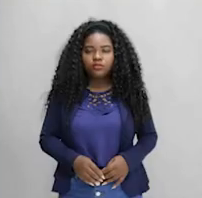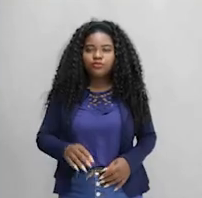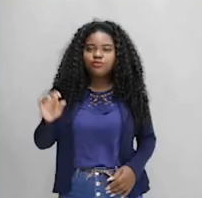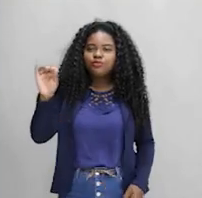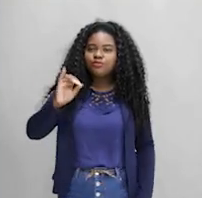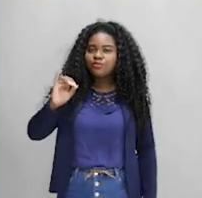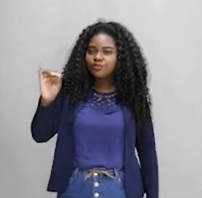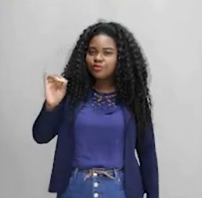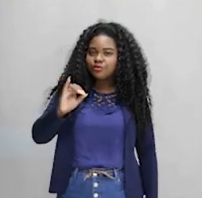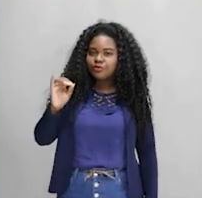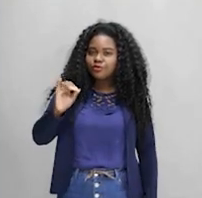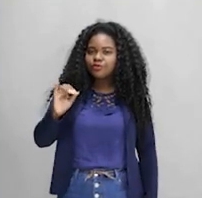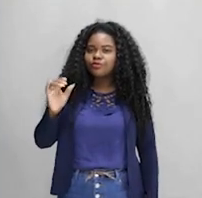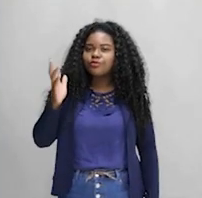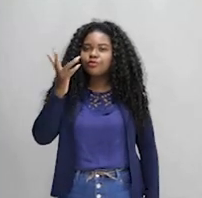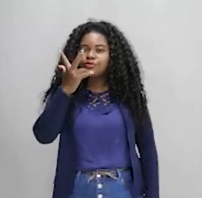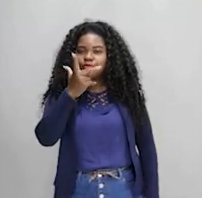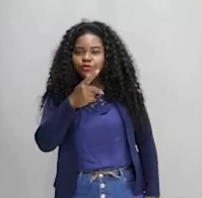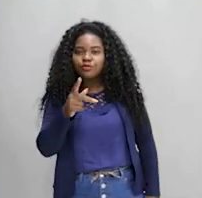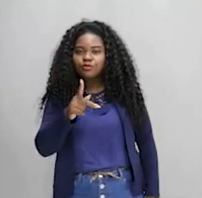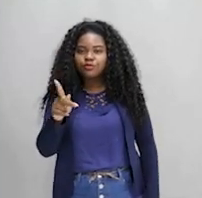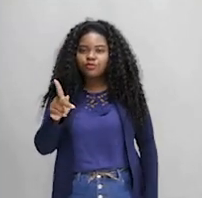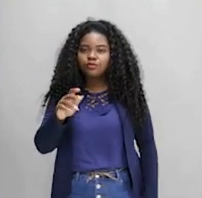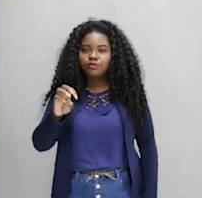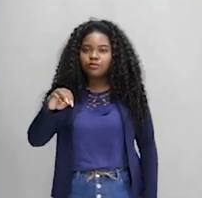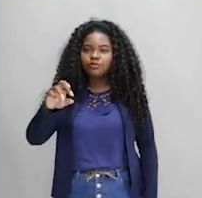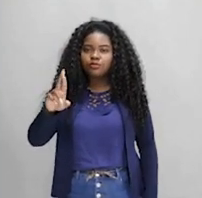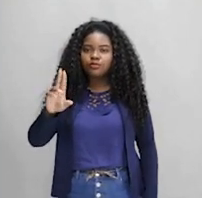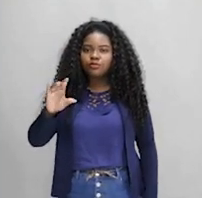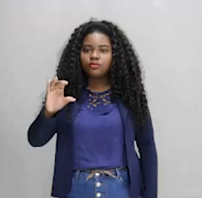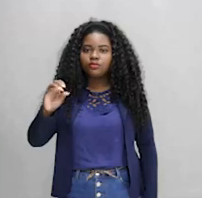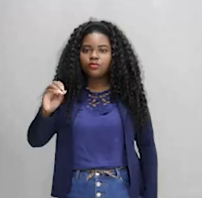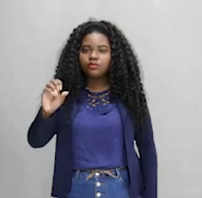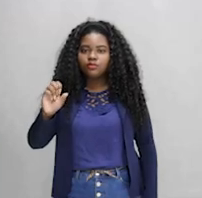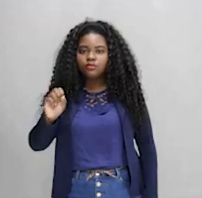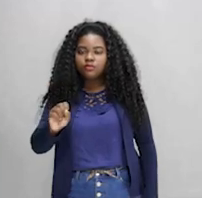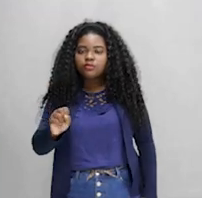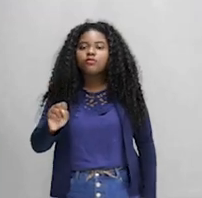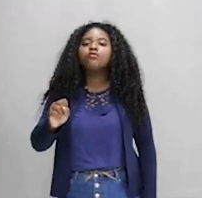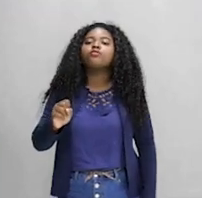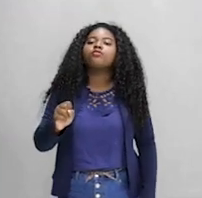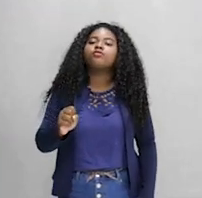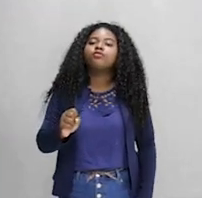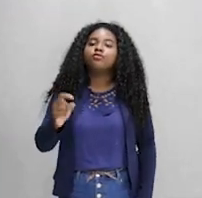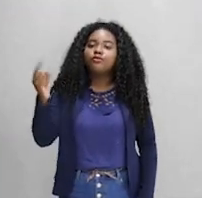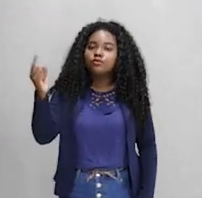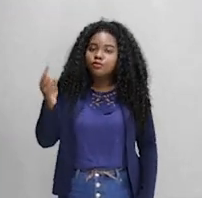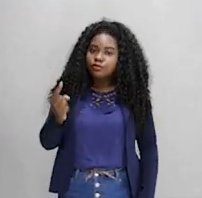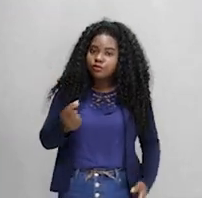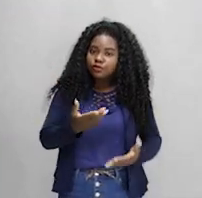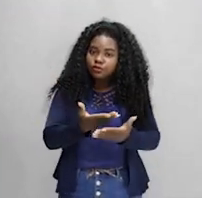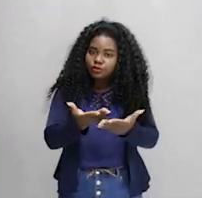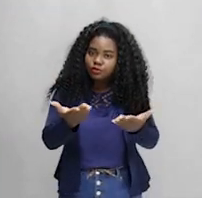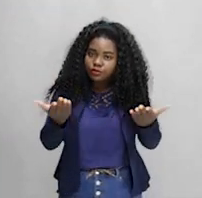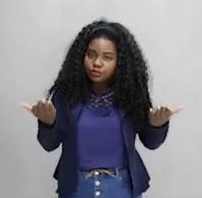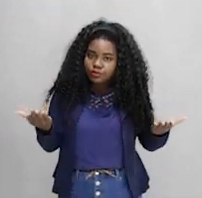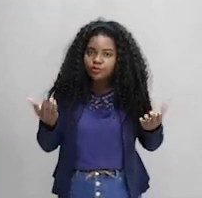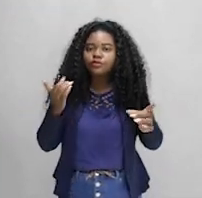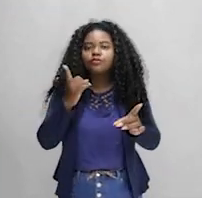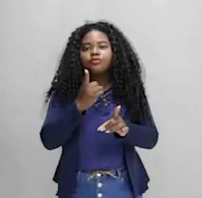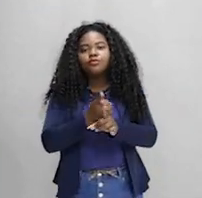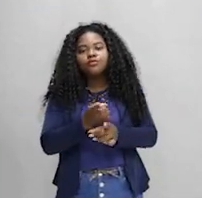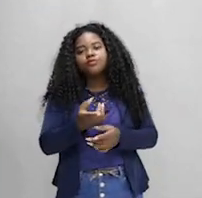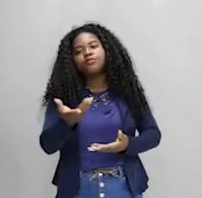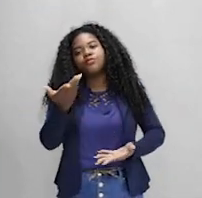Fala galerinha bonita, professor Marcos Cunha com vocês mais uma vez para esse belo encontro de